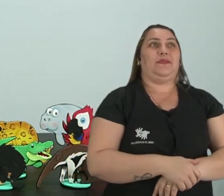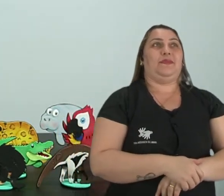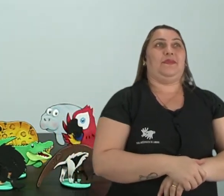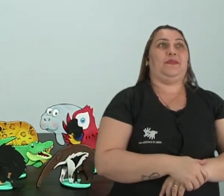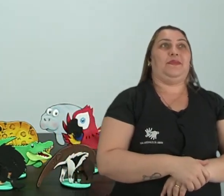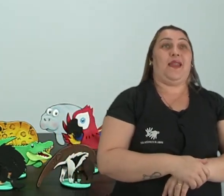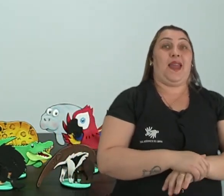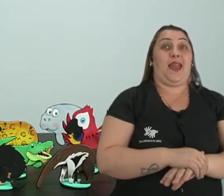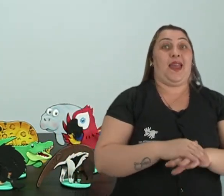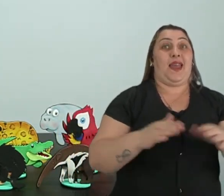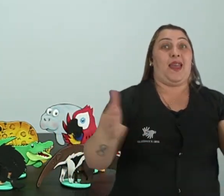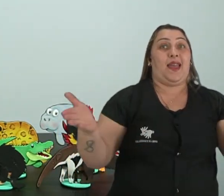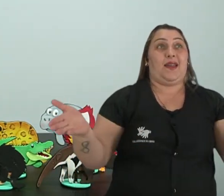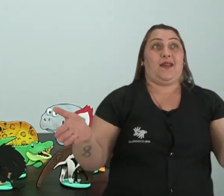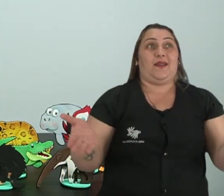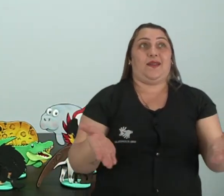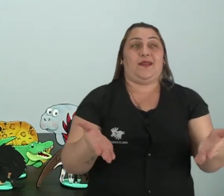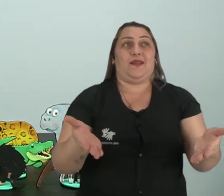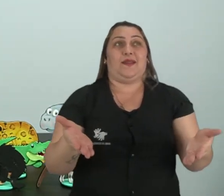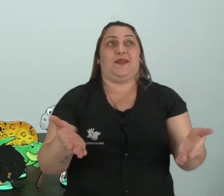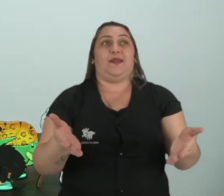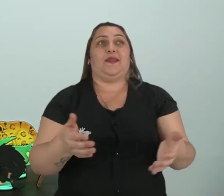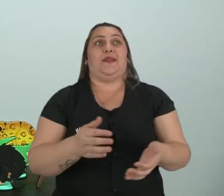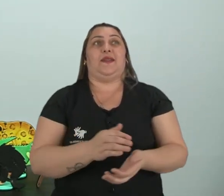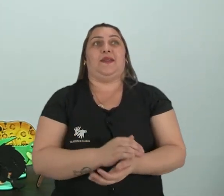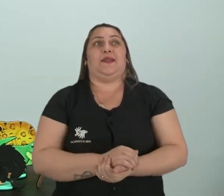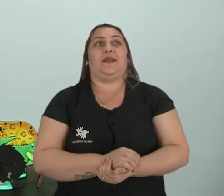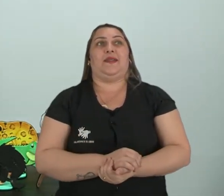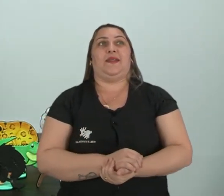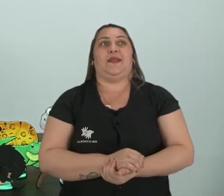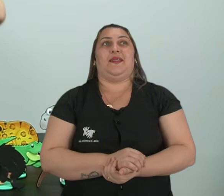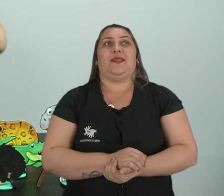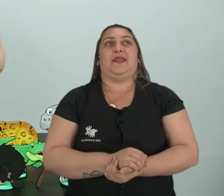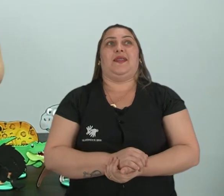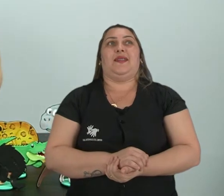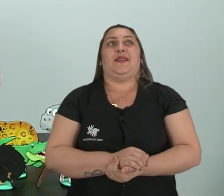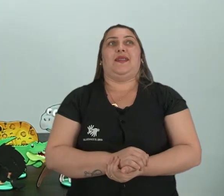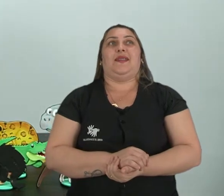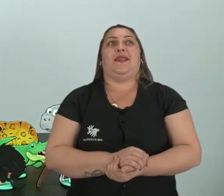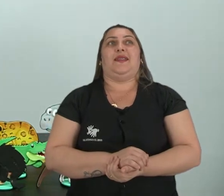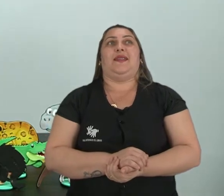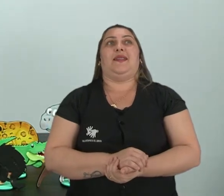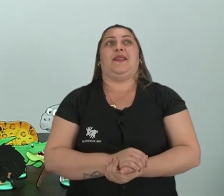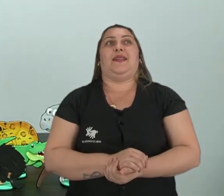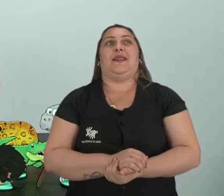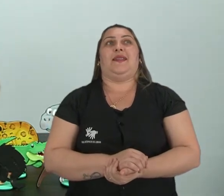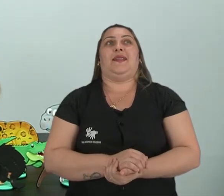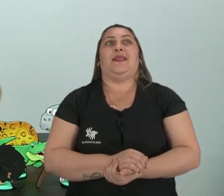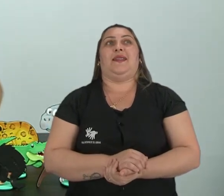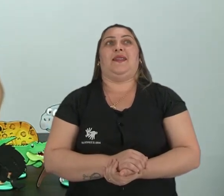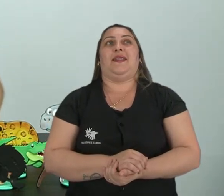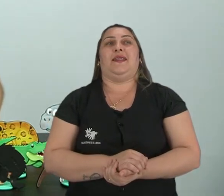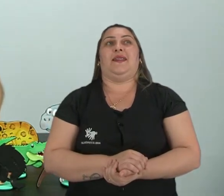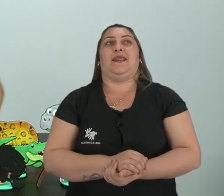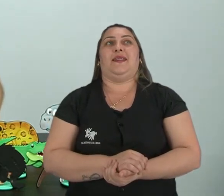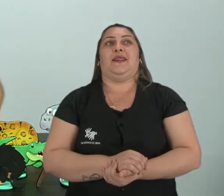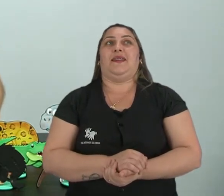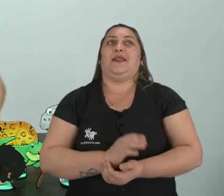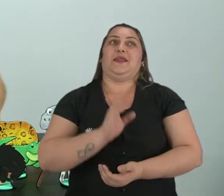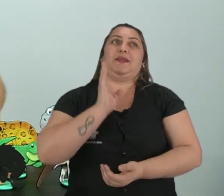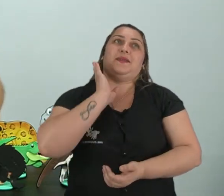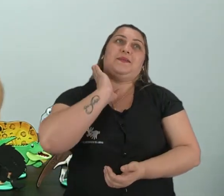Agora, essa daqui é bem... Olha aqui, ó. Essa aqui, ó. É a...